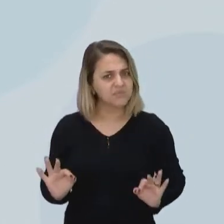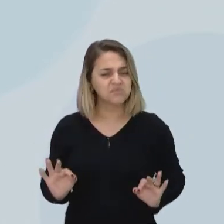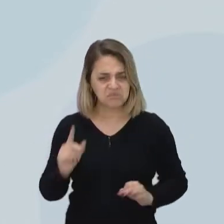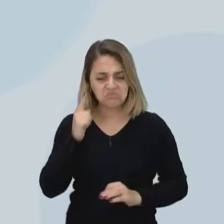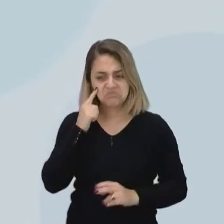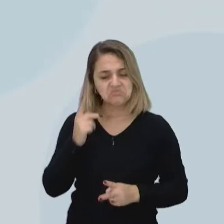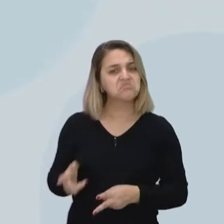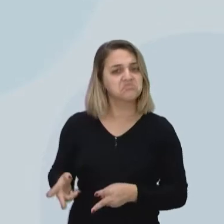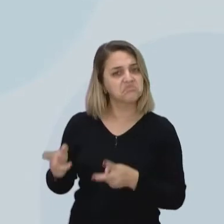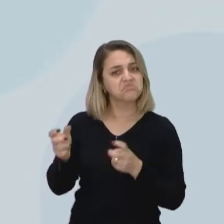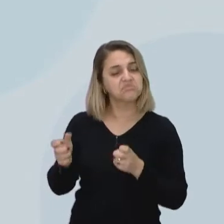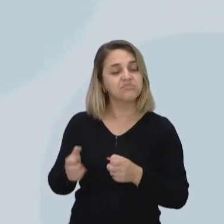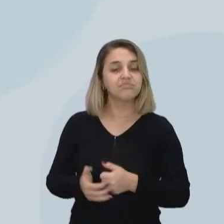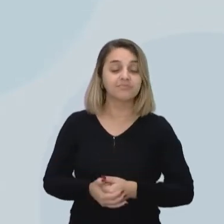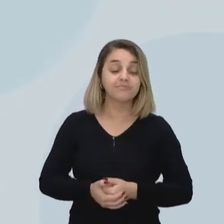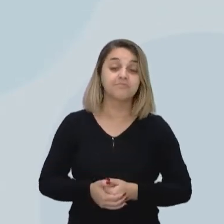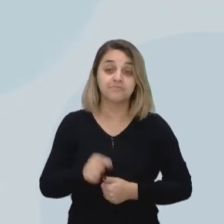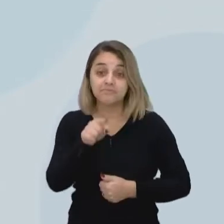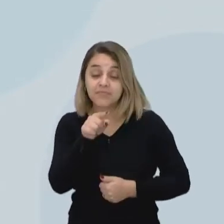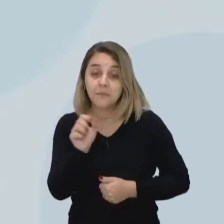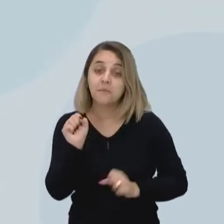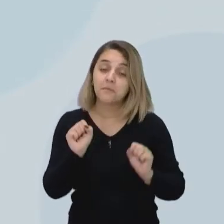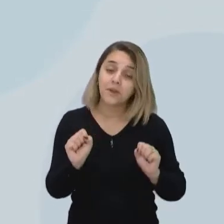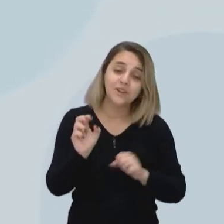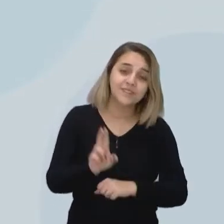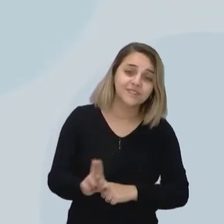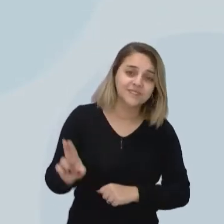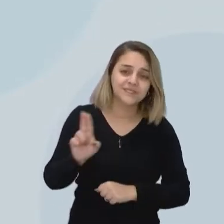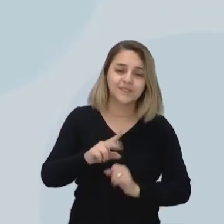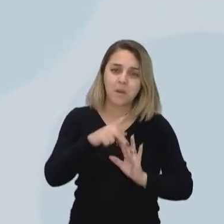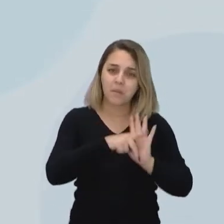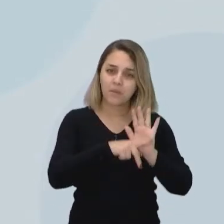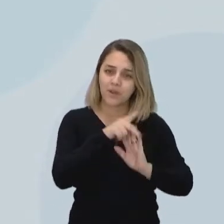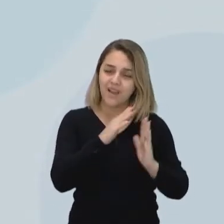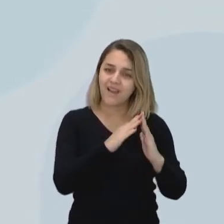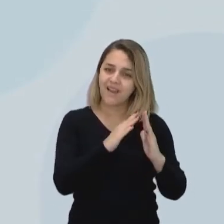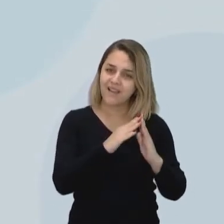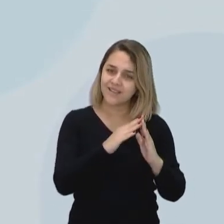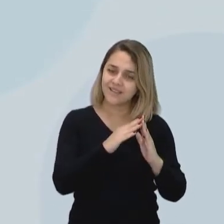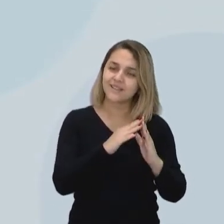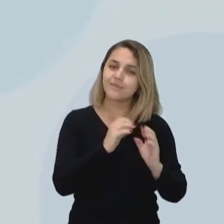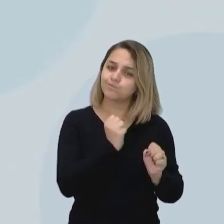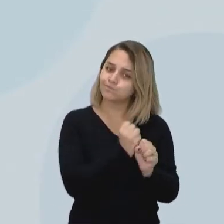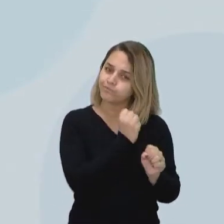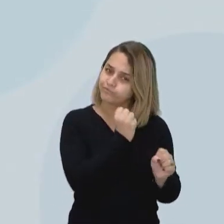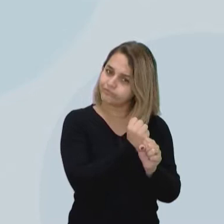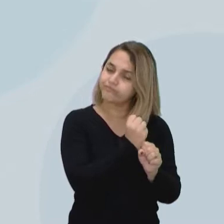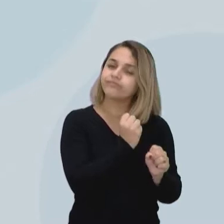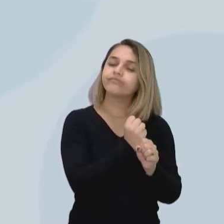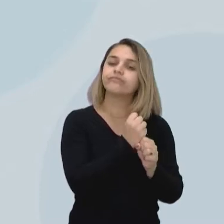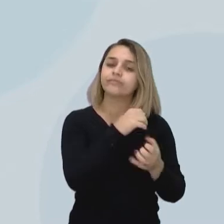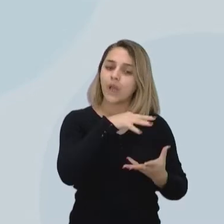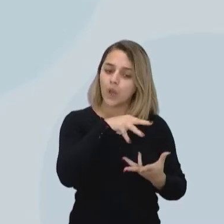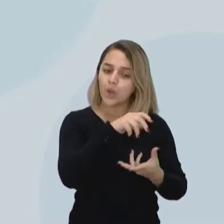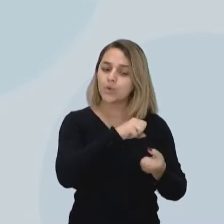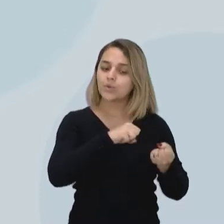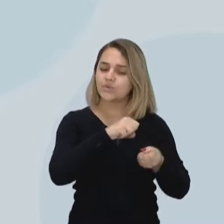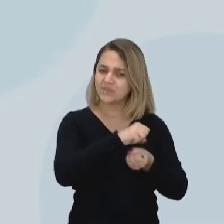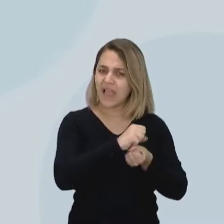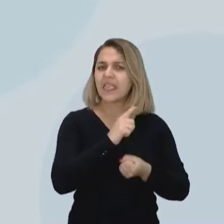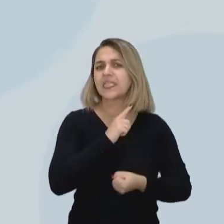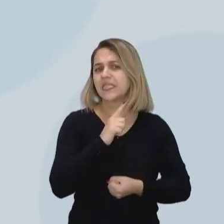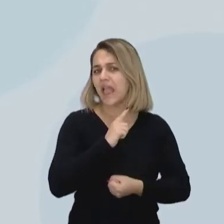né? Que você pode estar utilizando em um projeto de casa sustentável. A gente sabe que tem modelos mais, né?